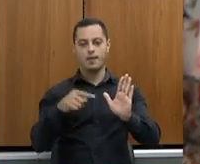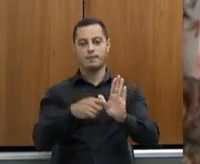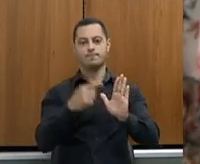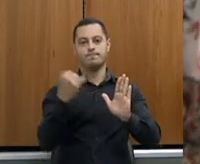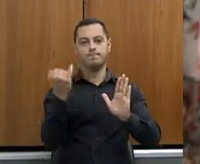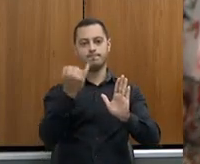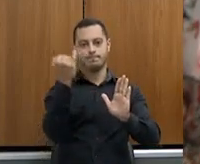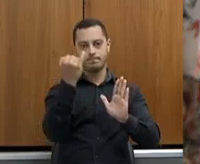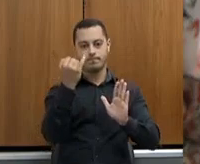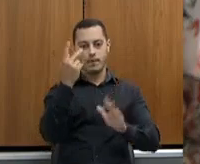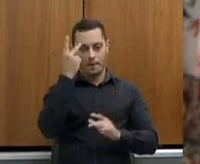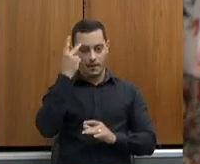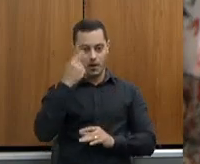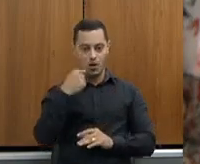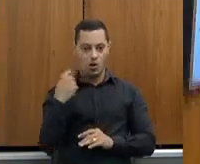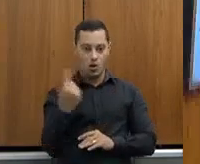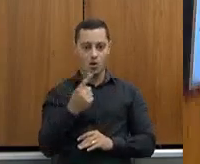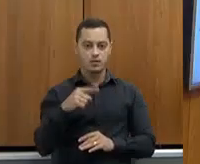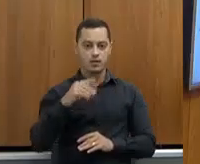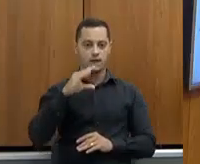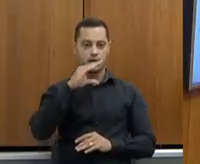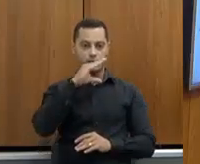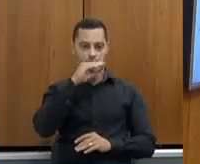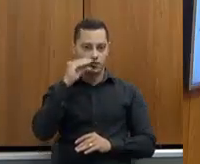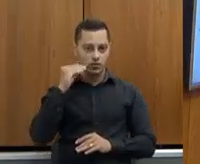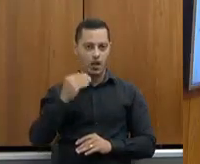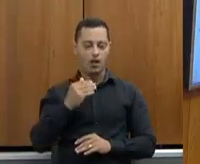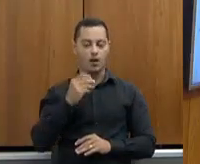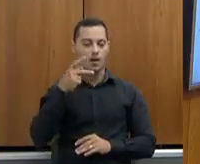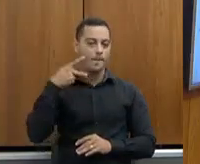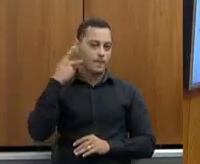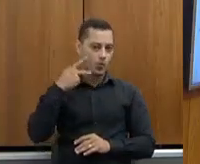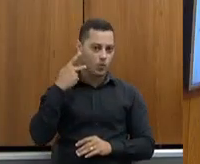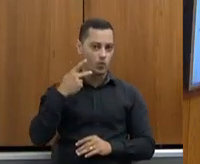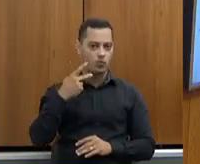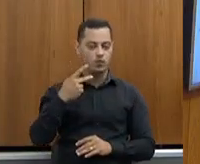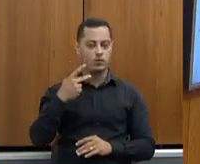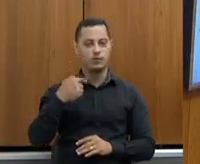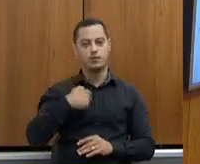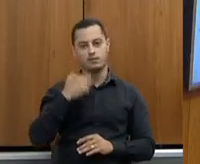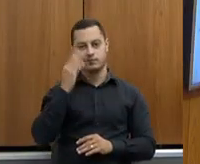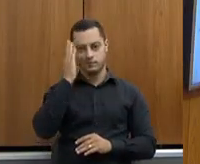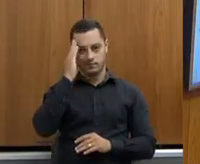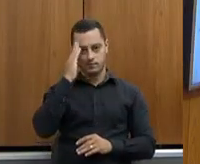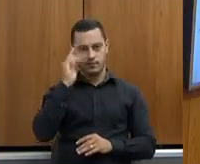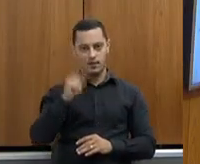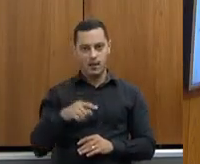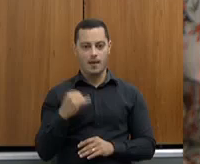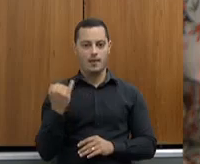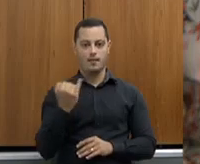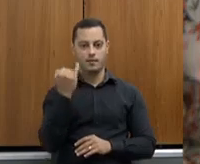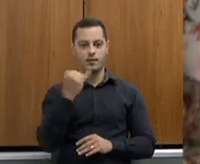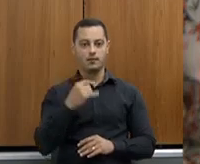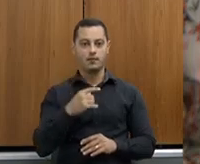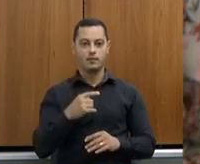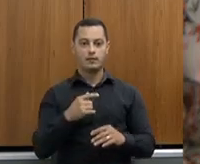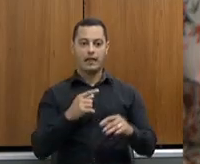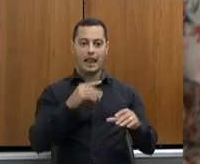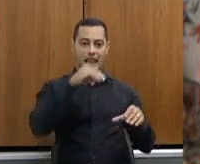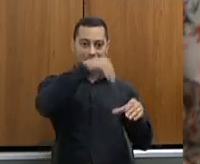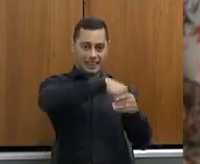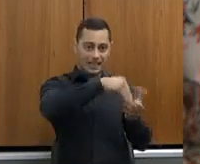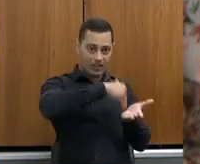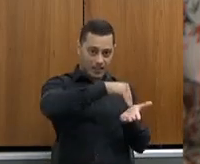para nós que somos servidores públicos, eu sou servidor público de carreira do IMA, eu sei disso, então, como que eu sou cobrado lá dentro da